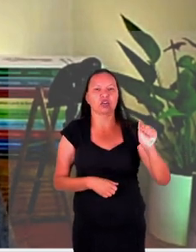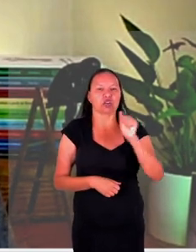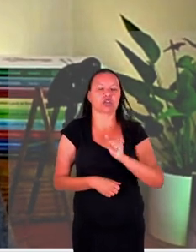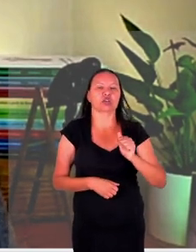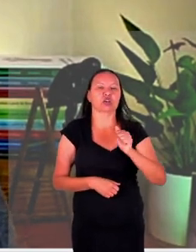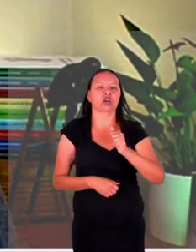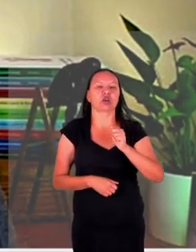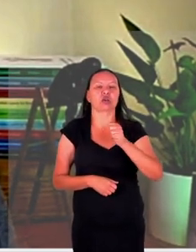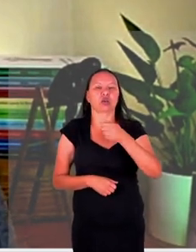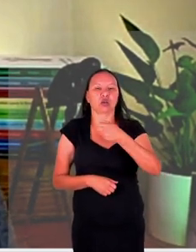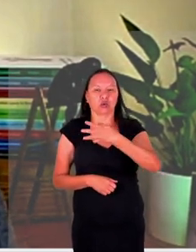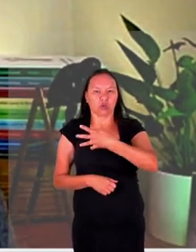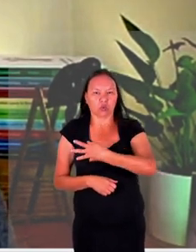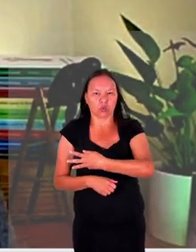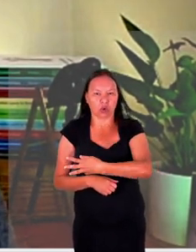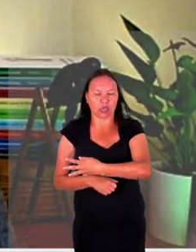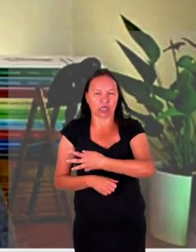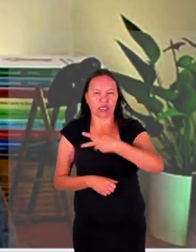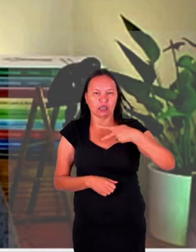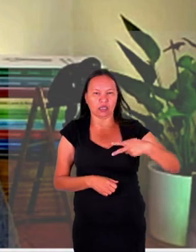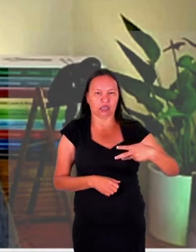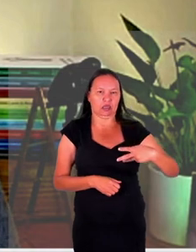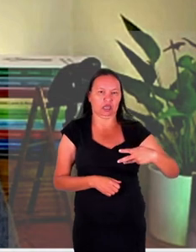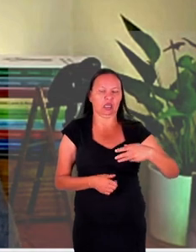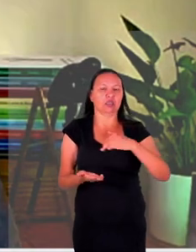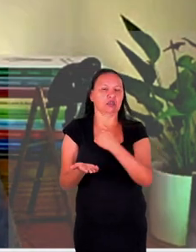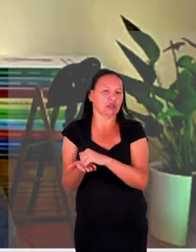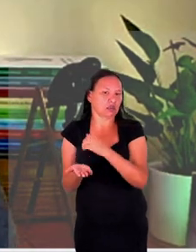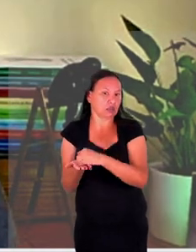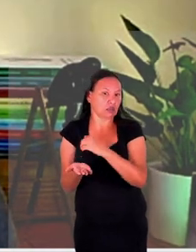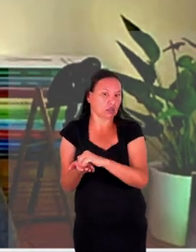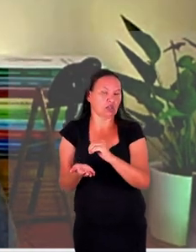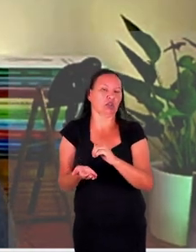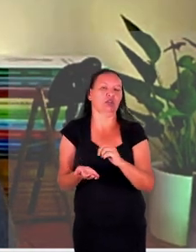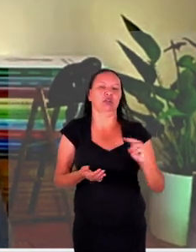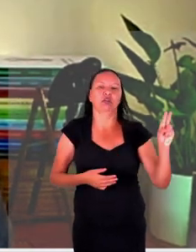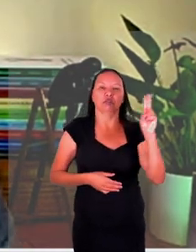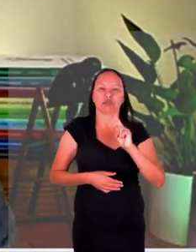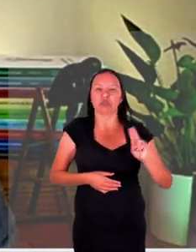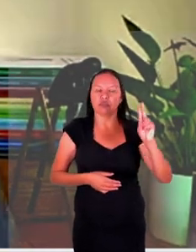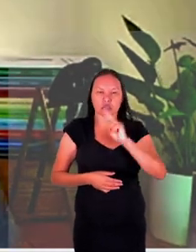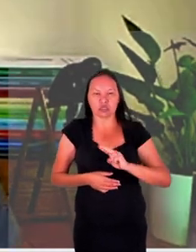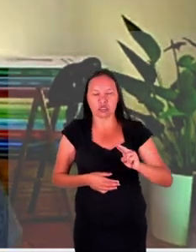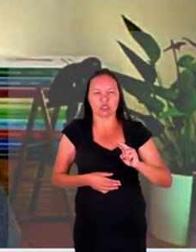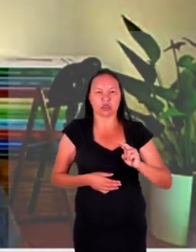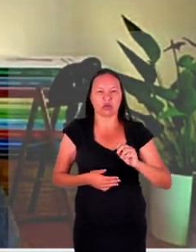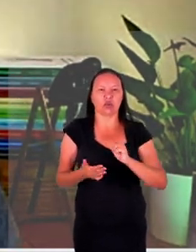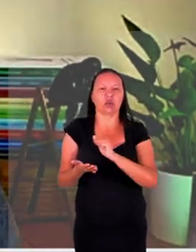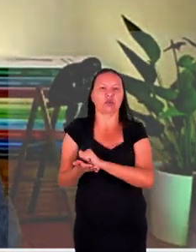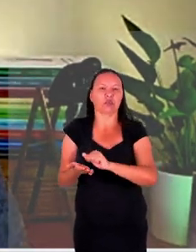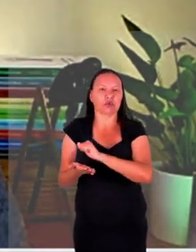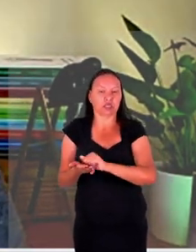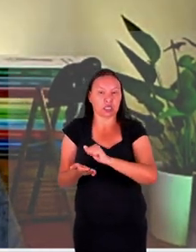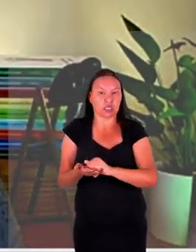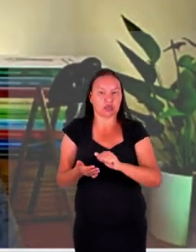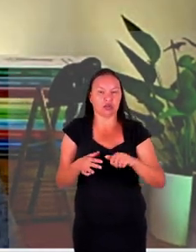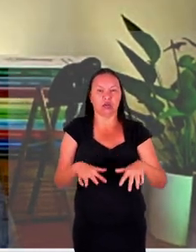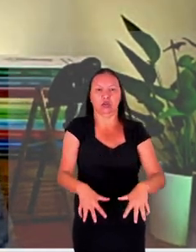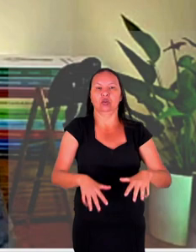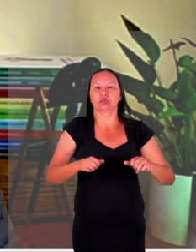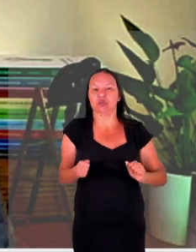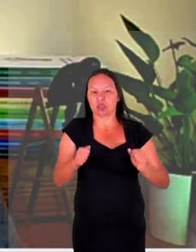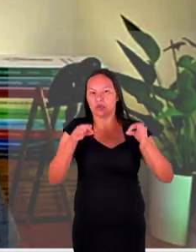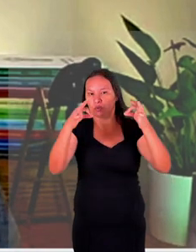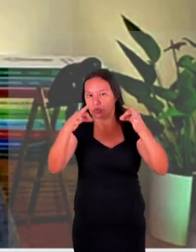43 dentre as funções da secretaria é diante processos admitidos no tribunal criar uma